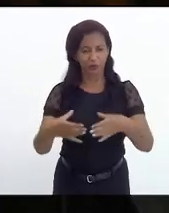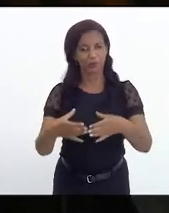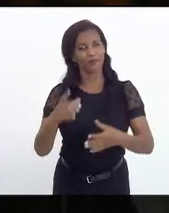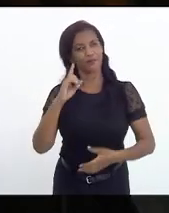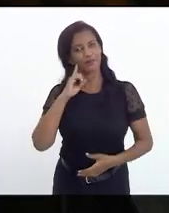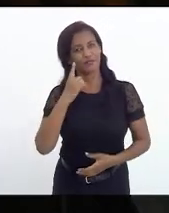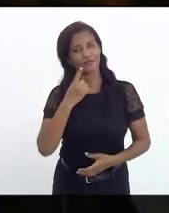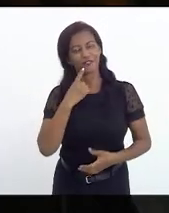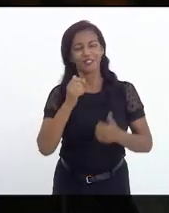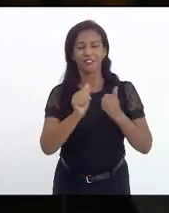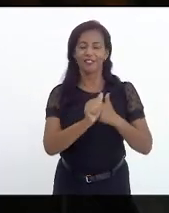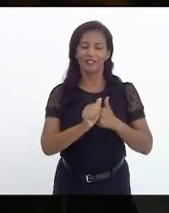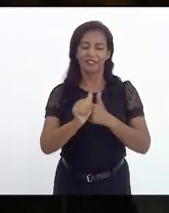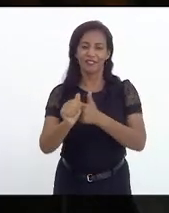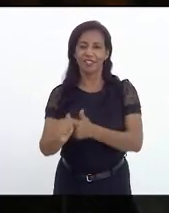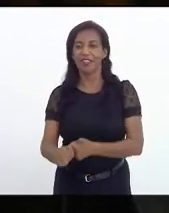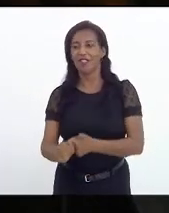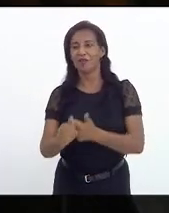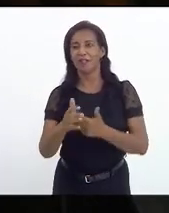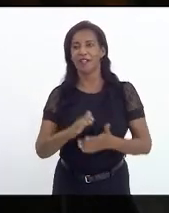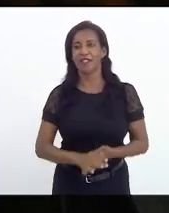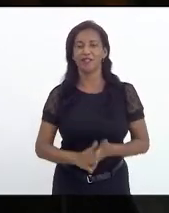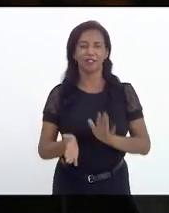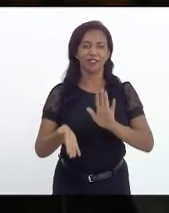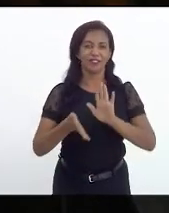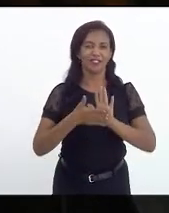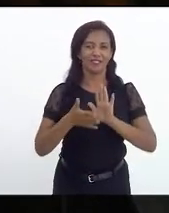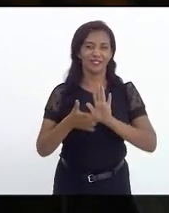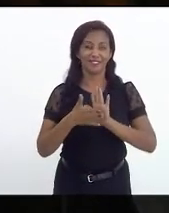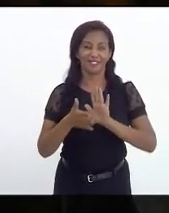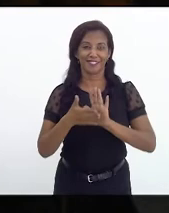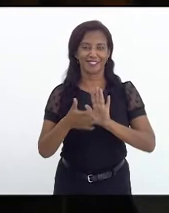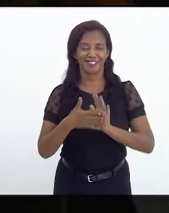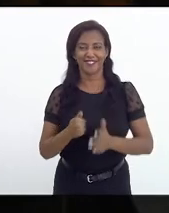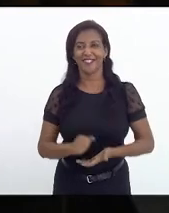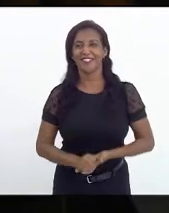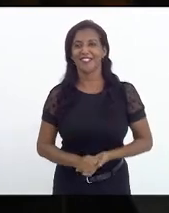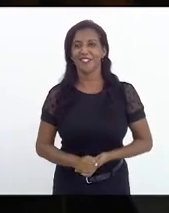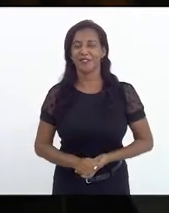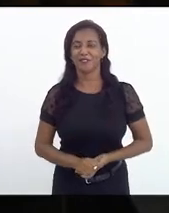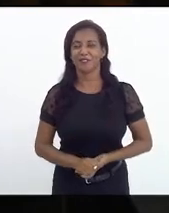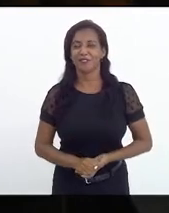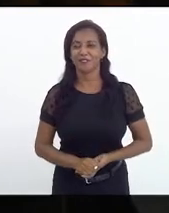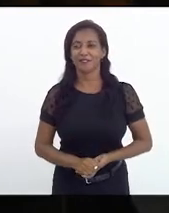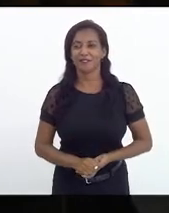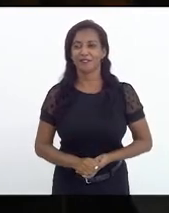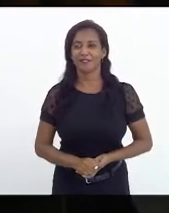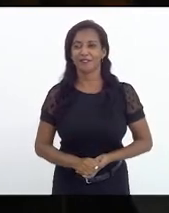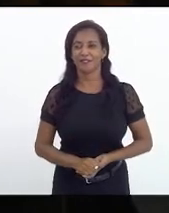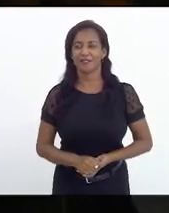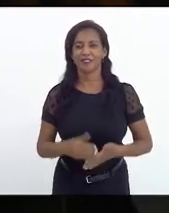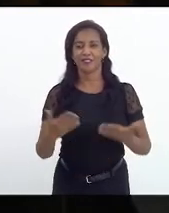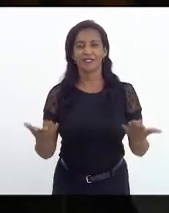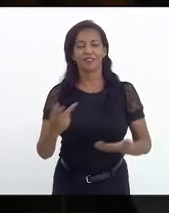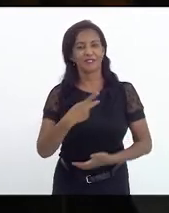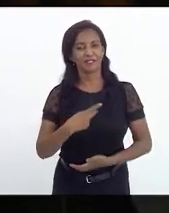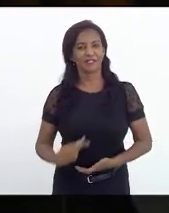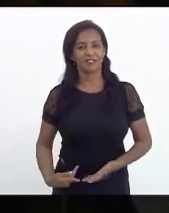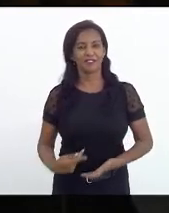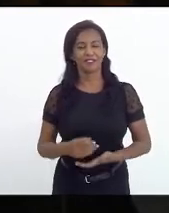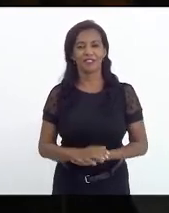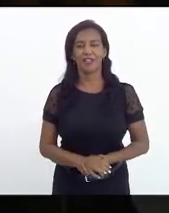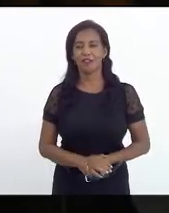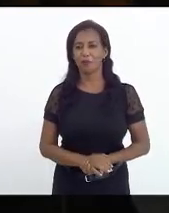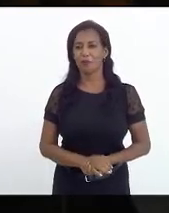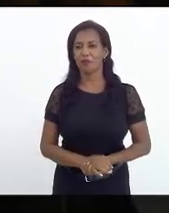que acompanham o parlamento fluminense. Senhora presidente, eu